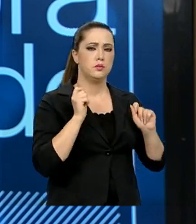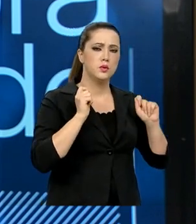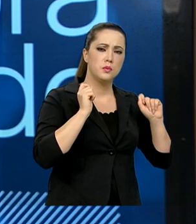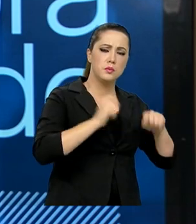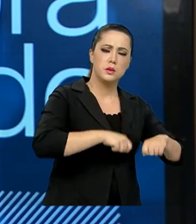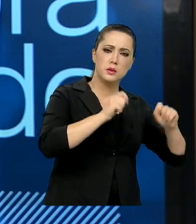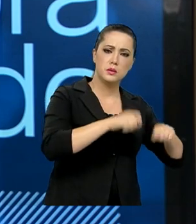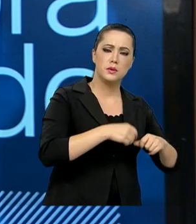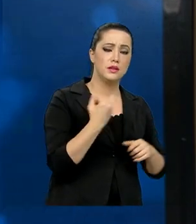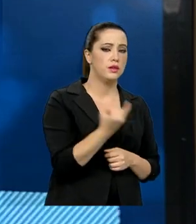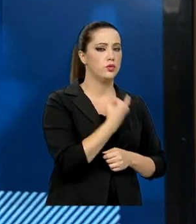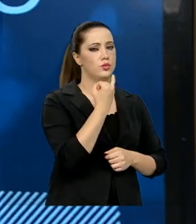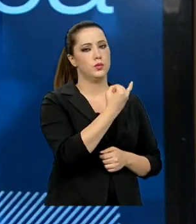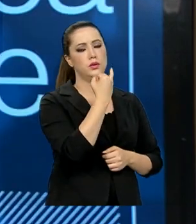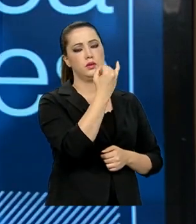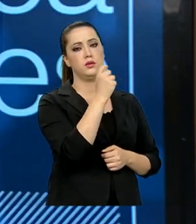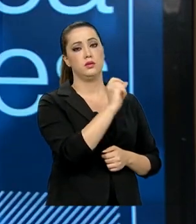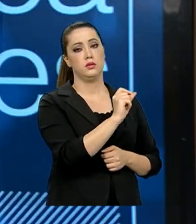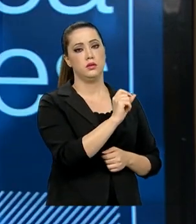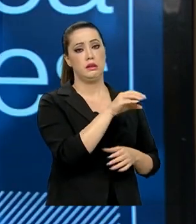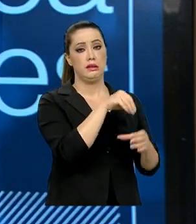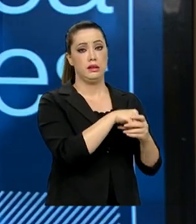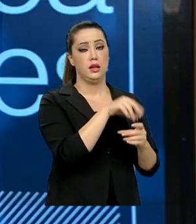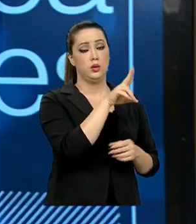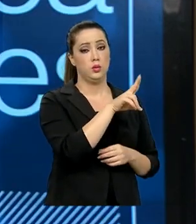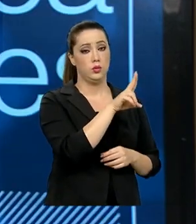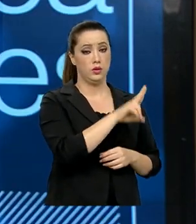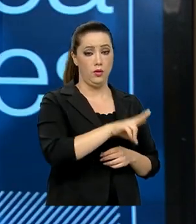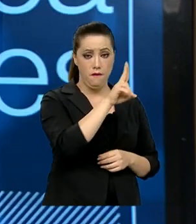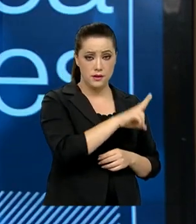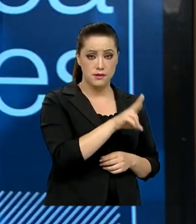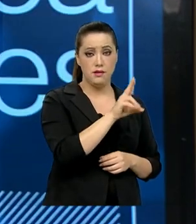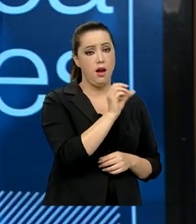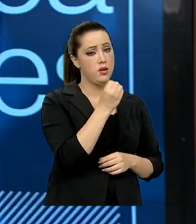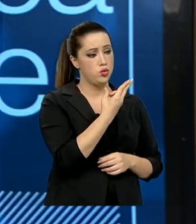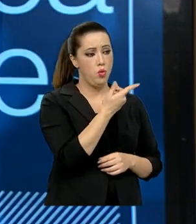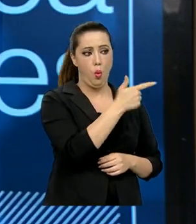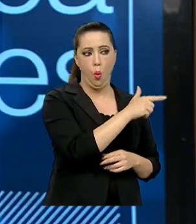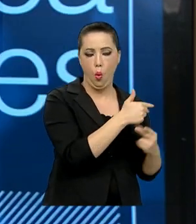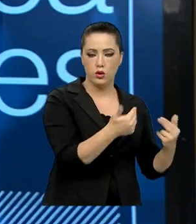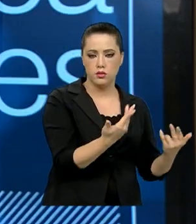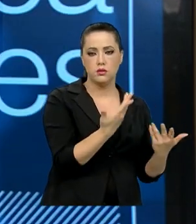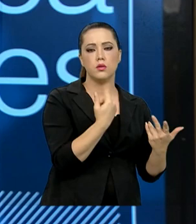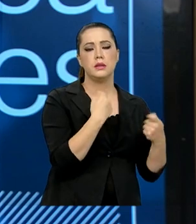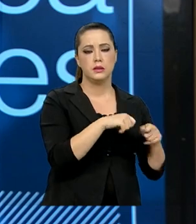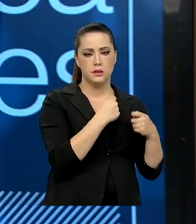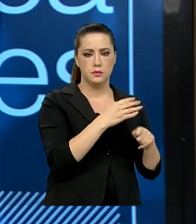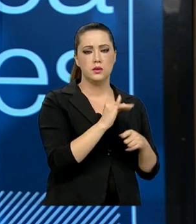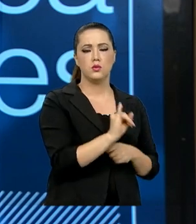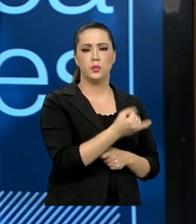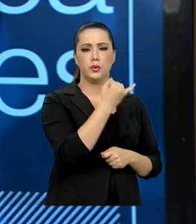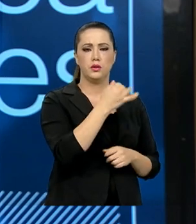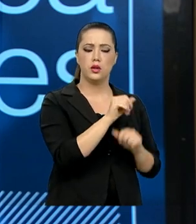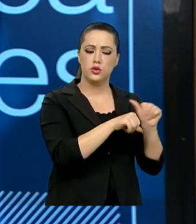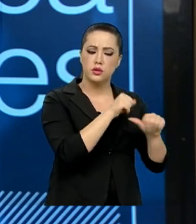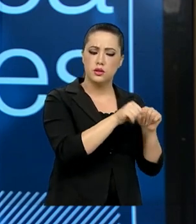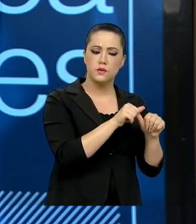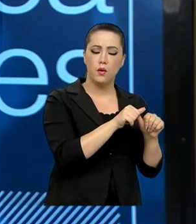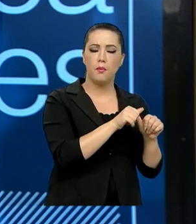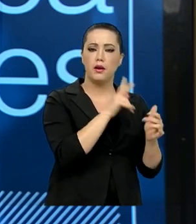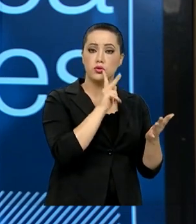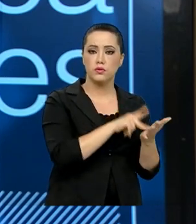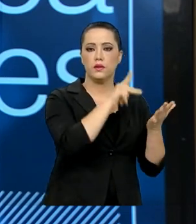muito grande na academia que precisa ser aproveitado. E, naturalmente, que isso é uma